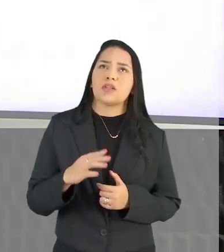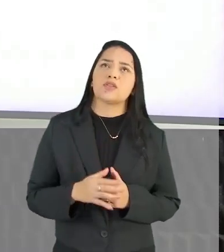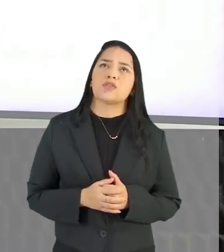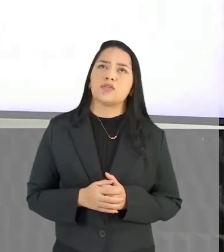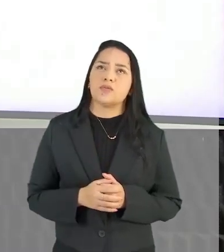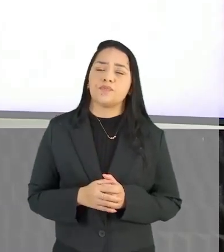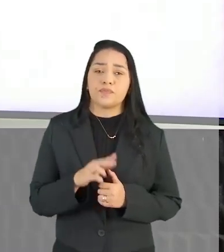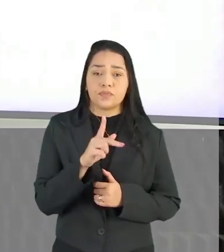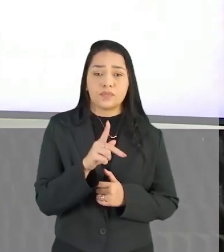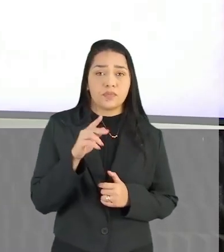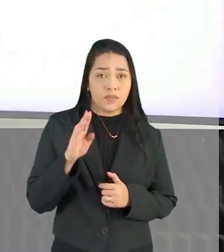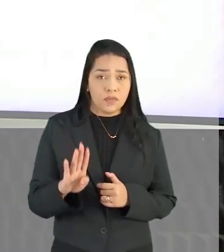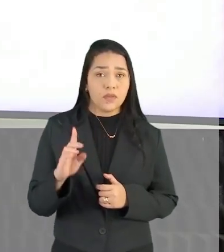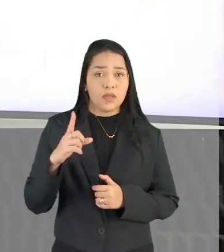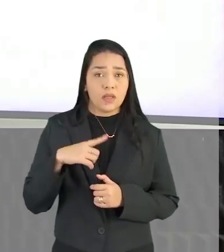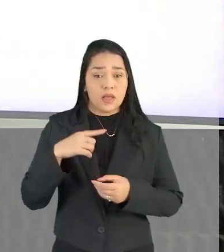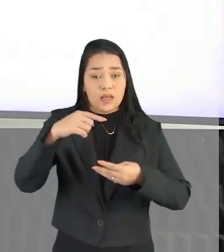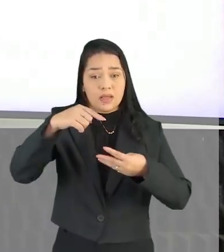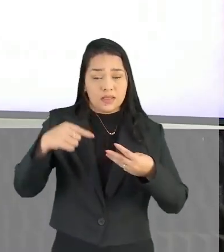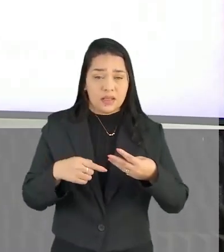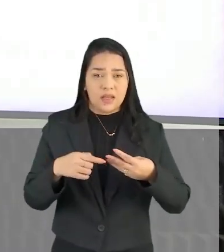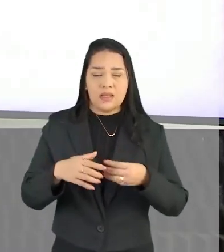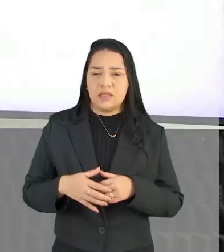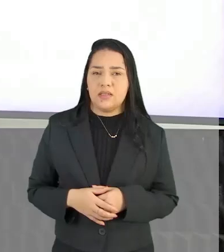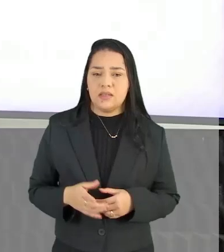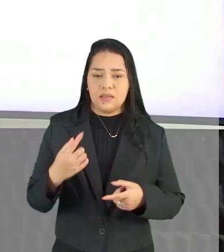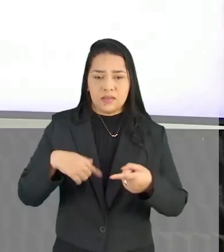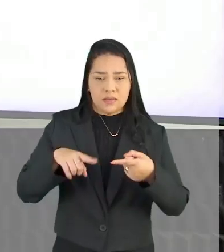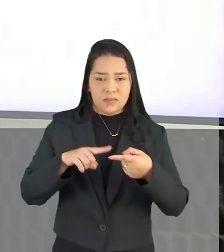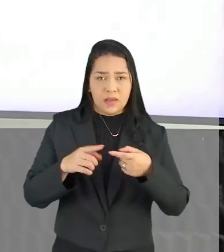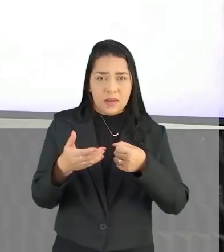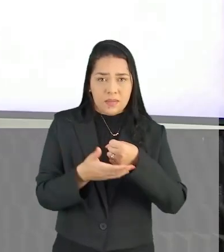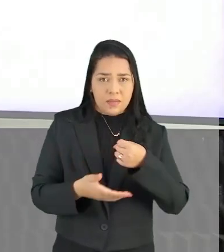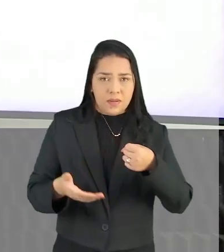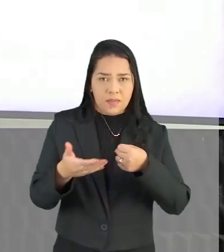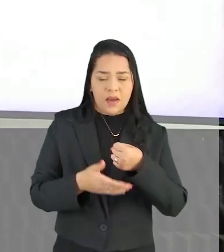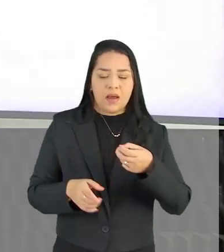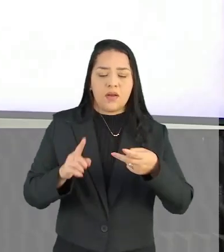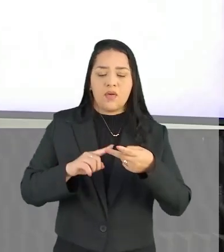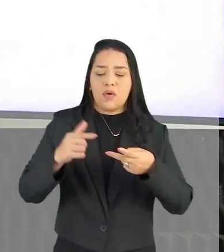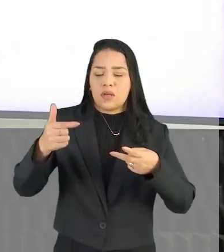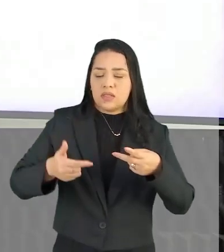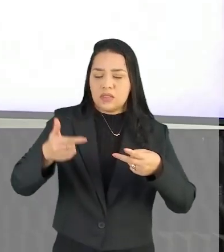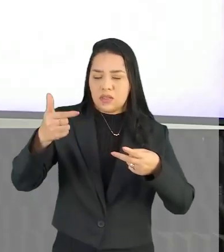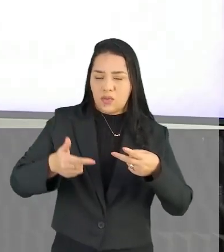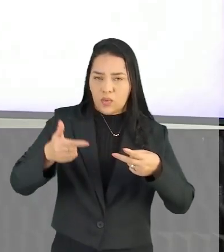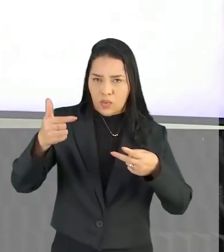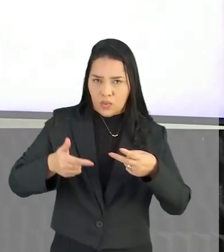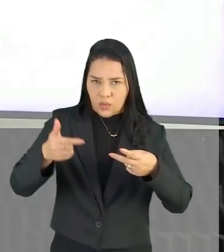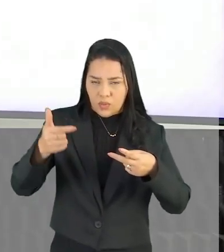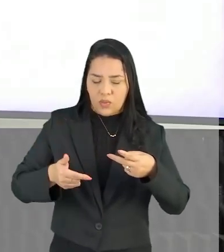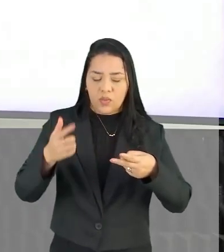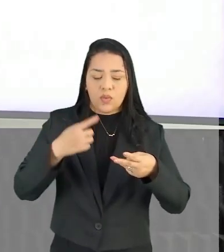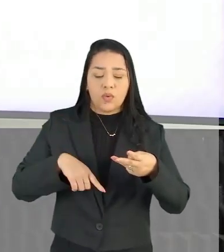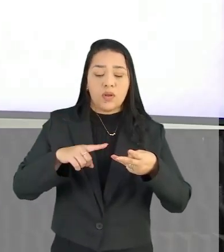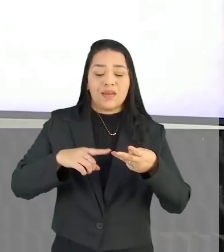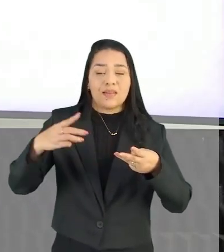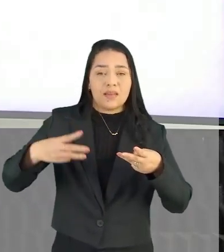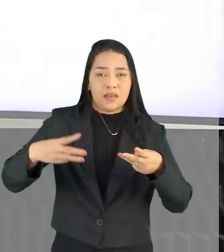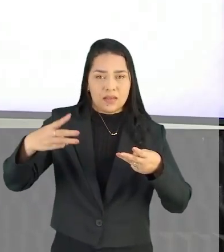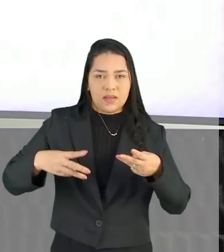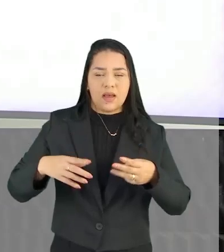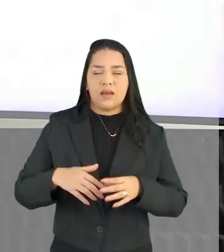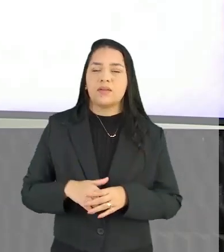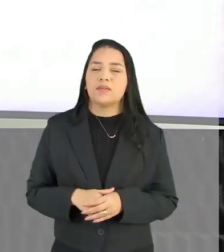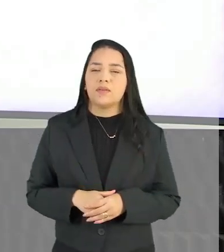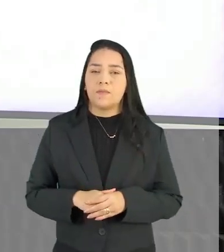Atendimento público Eles têm pelo menos Três grandes frentes O primeiro é o atendimento primário Primária É atendimento secundário E